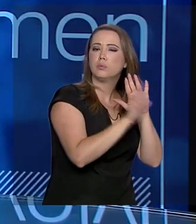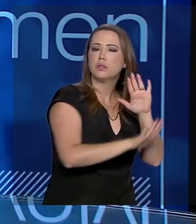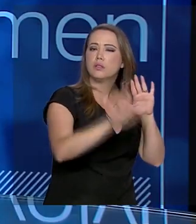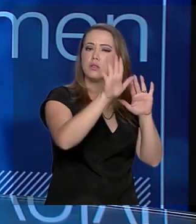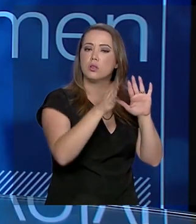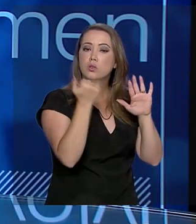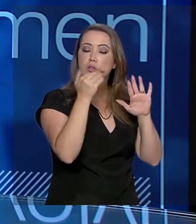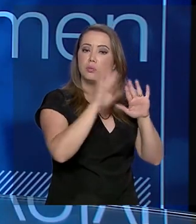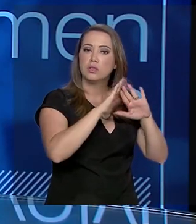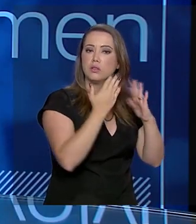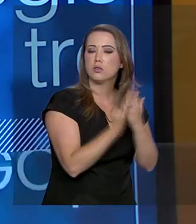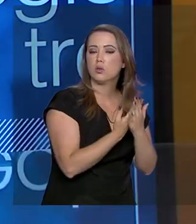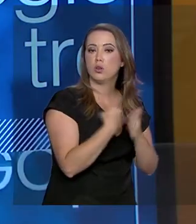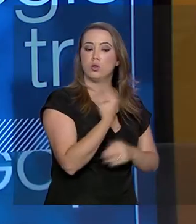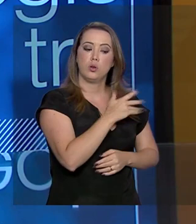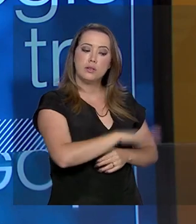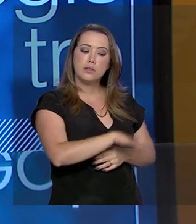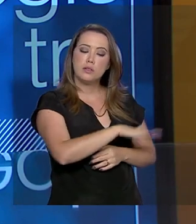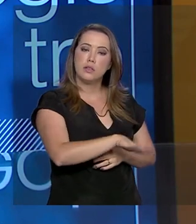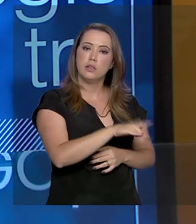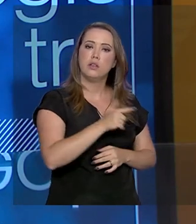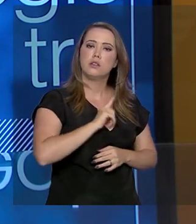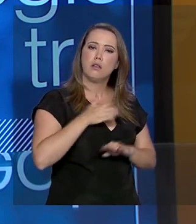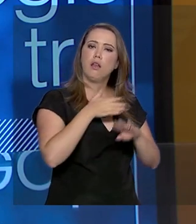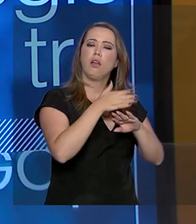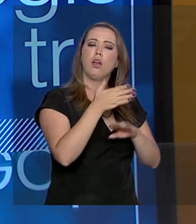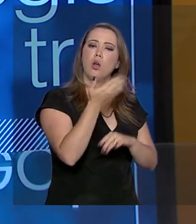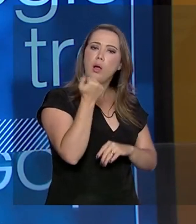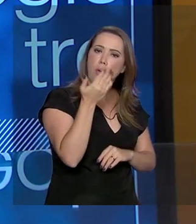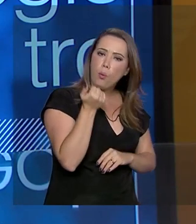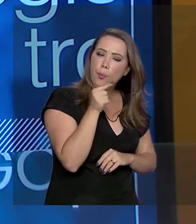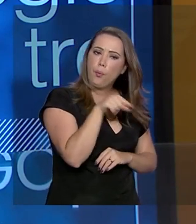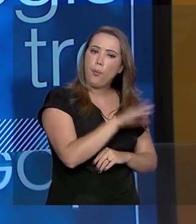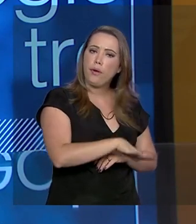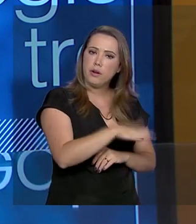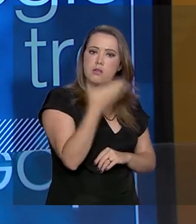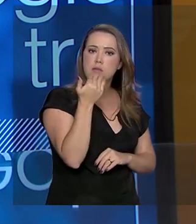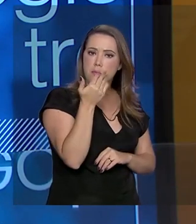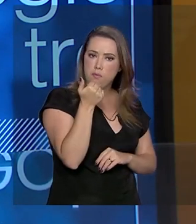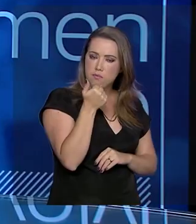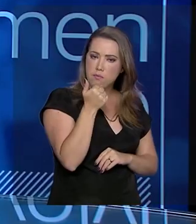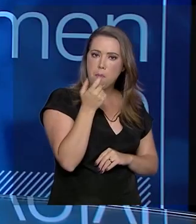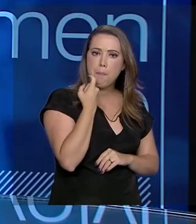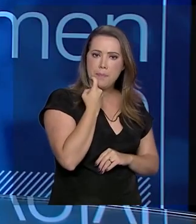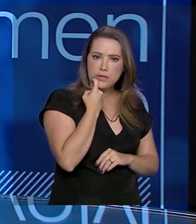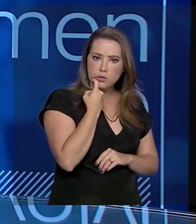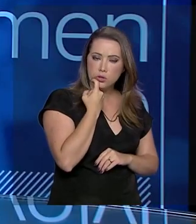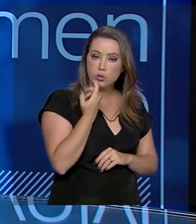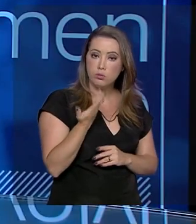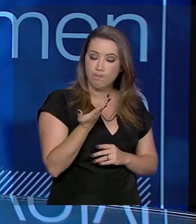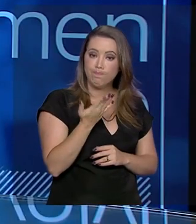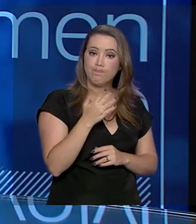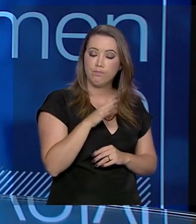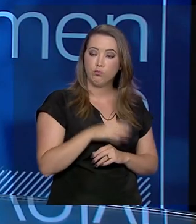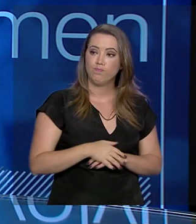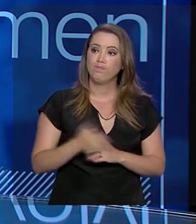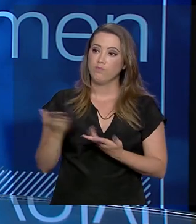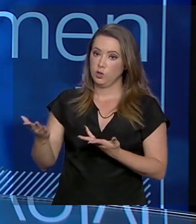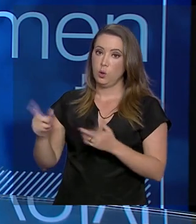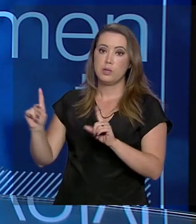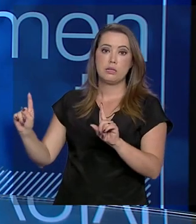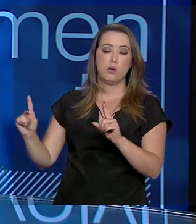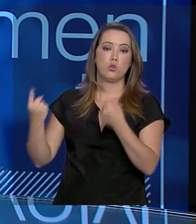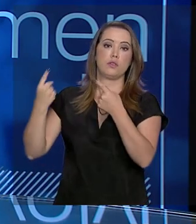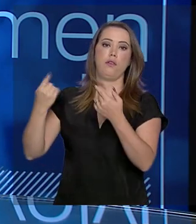Escolar. As nossas crianças estão tendo acesso ao peixe também na sua alimentação? Gabriela, esse é um desafio